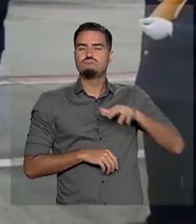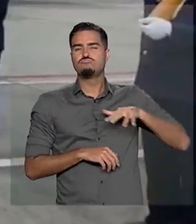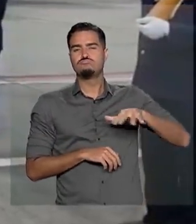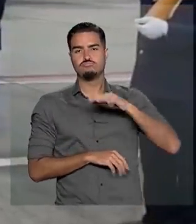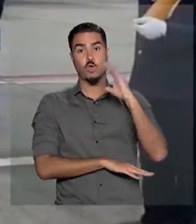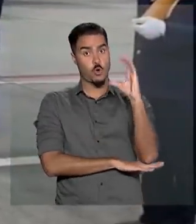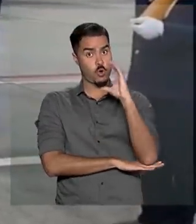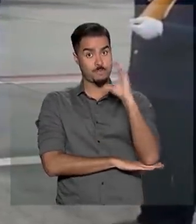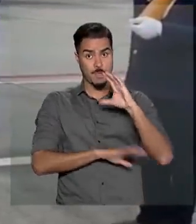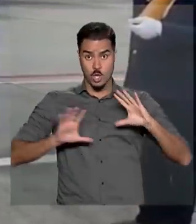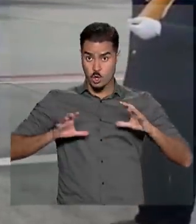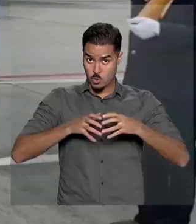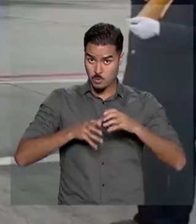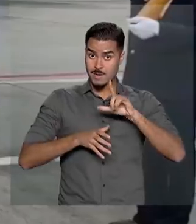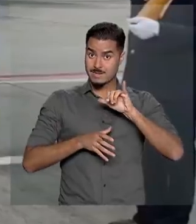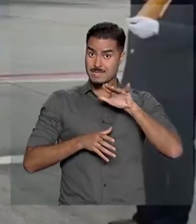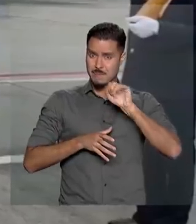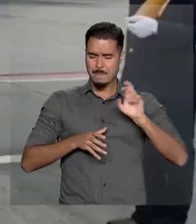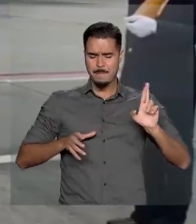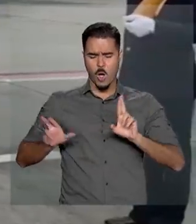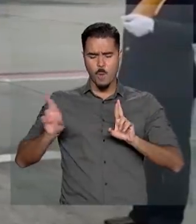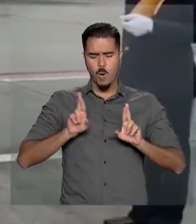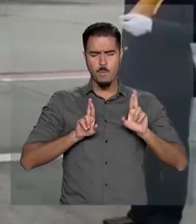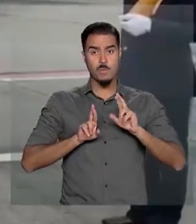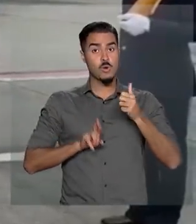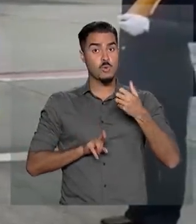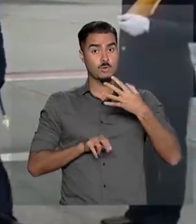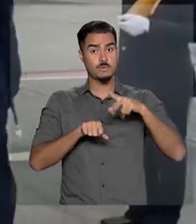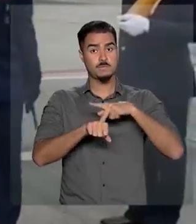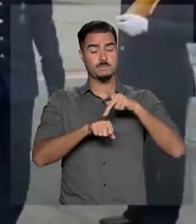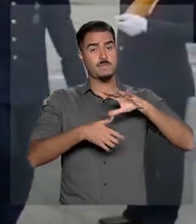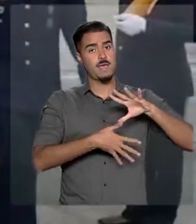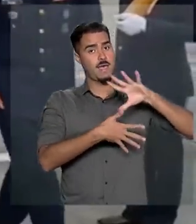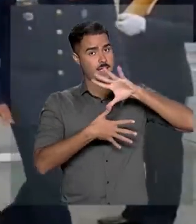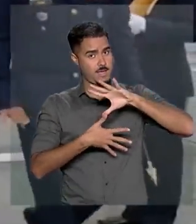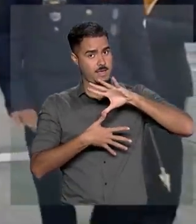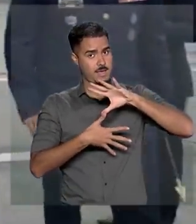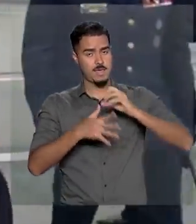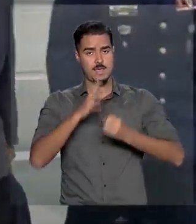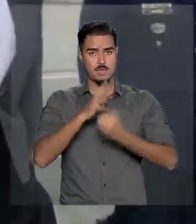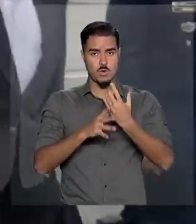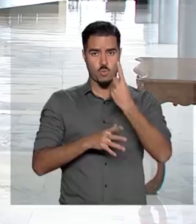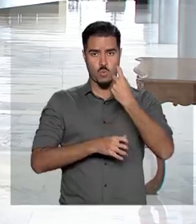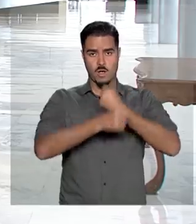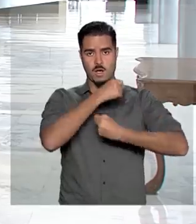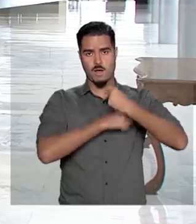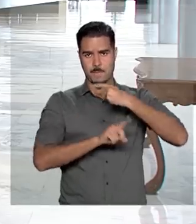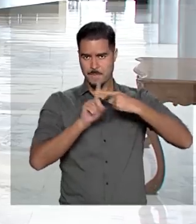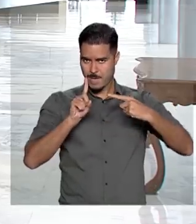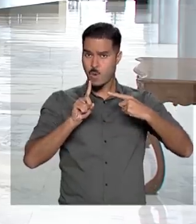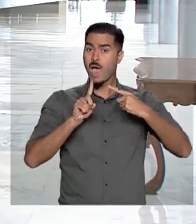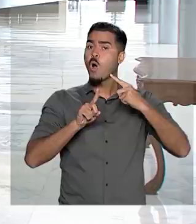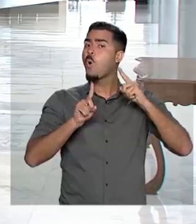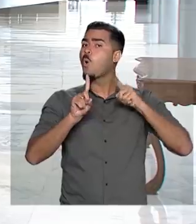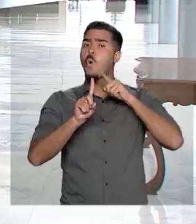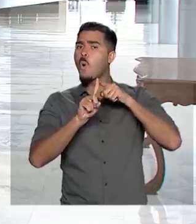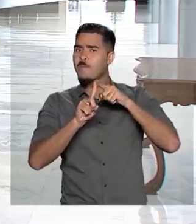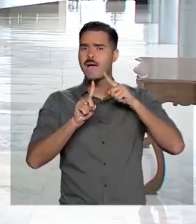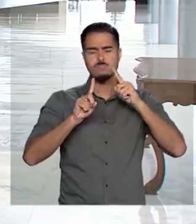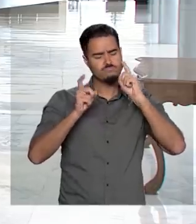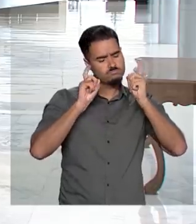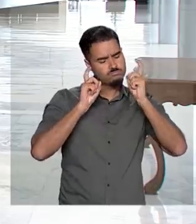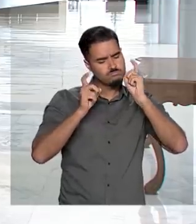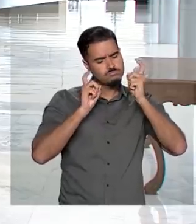Grupo de Lima reúne representantes de 14 países da América e foi criado há um ano e meio para discutir a situação na